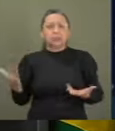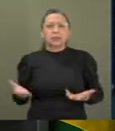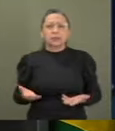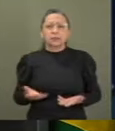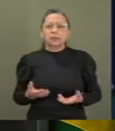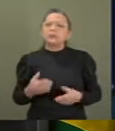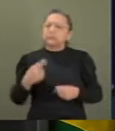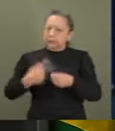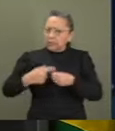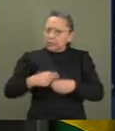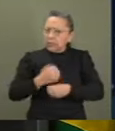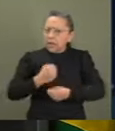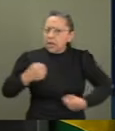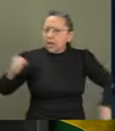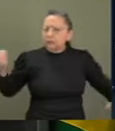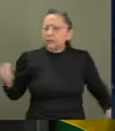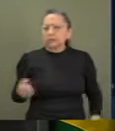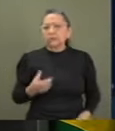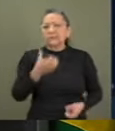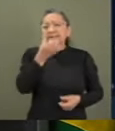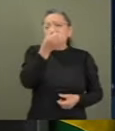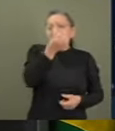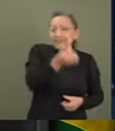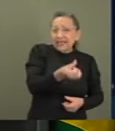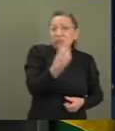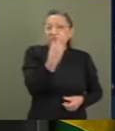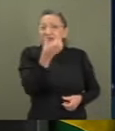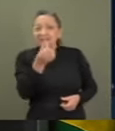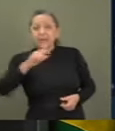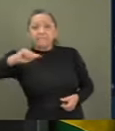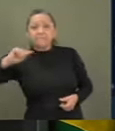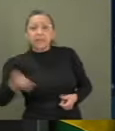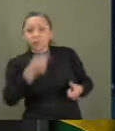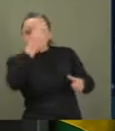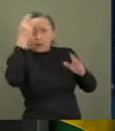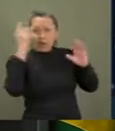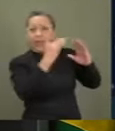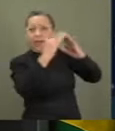capital, 616 mil habitantes,